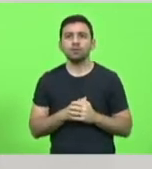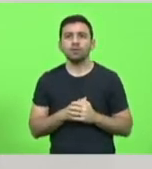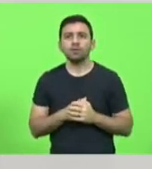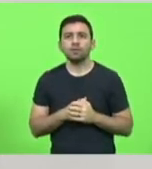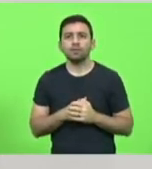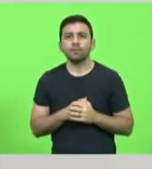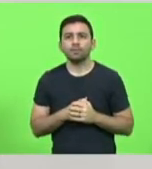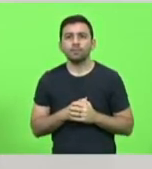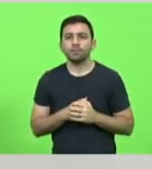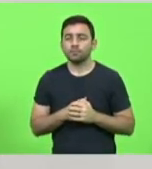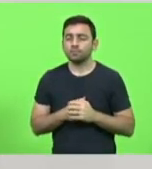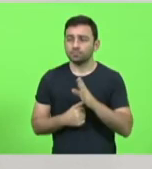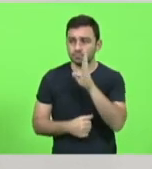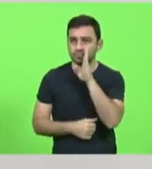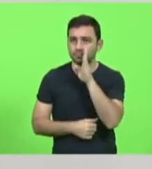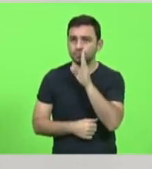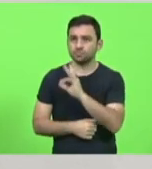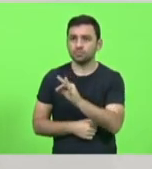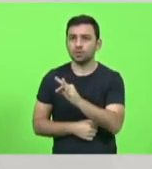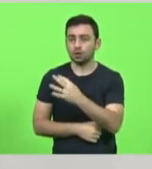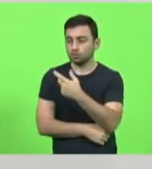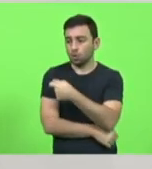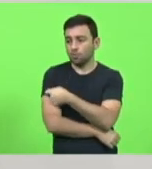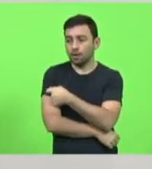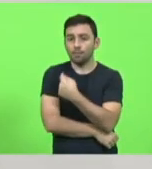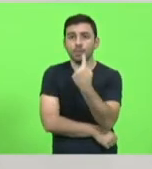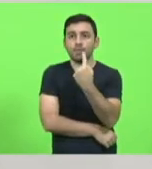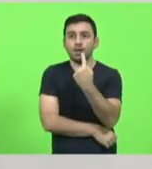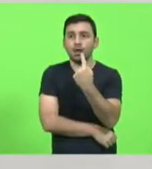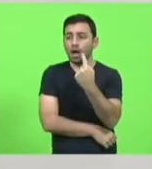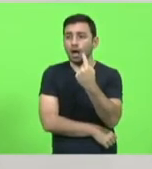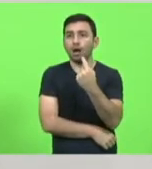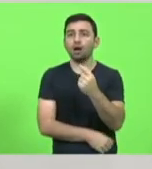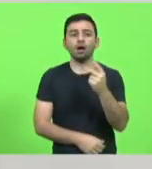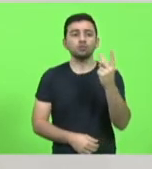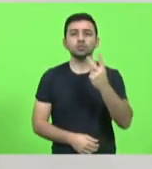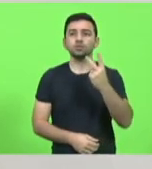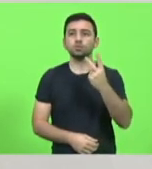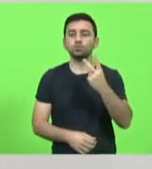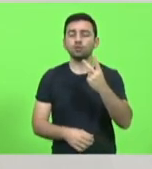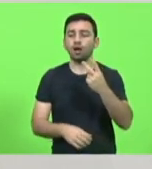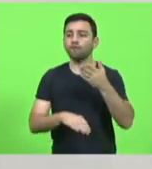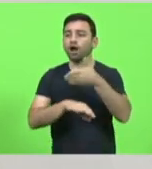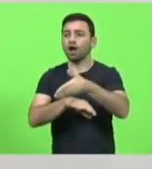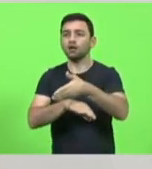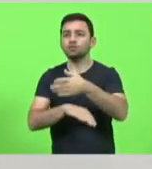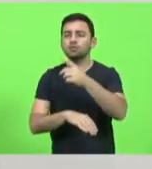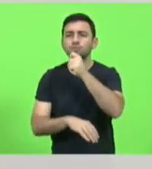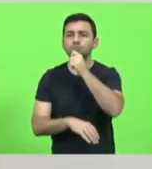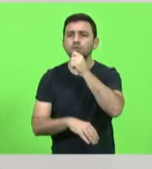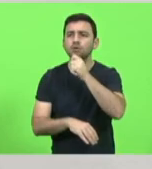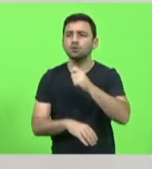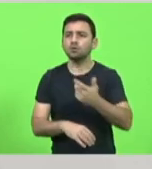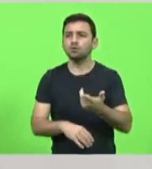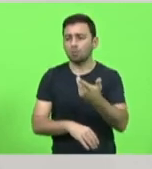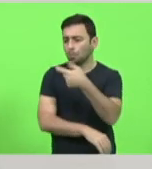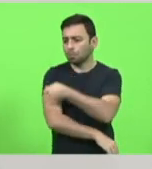deputado Berlanda, é que não estão tomando a segunda dose. Isso é lamentável,